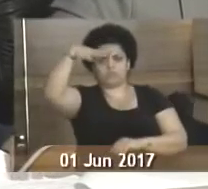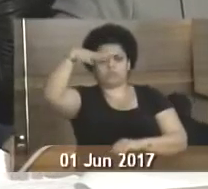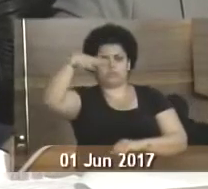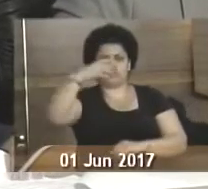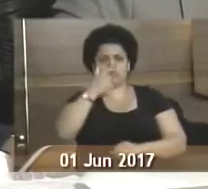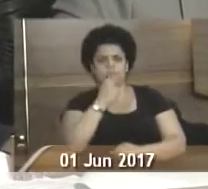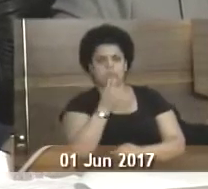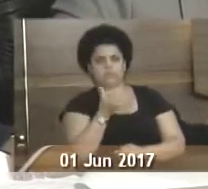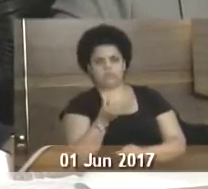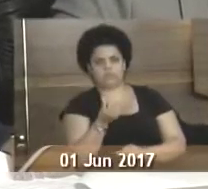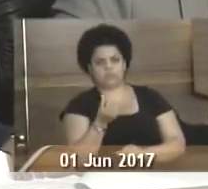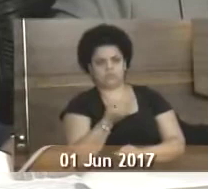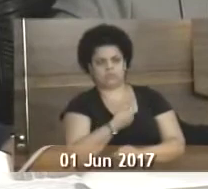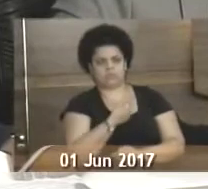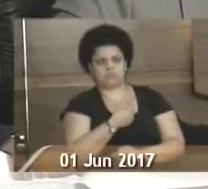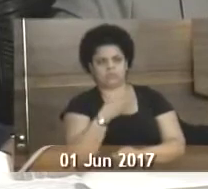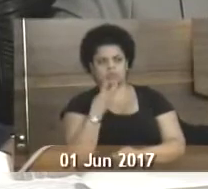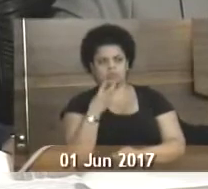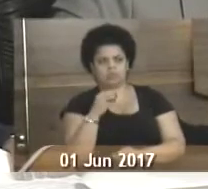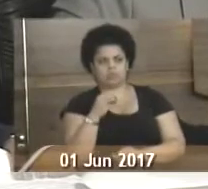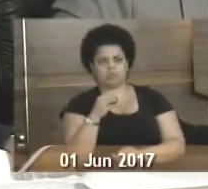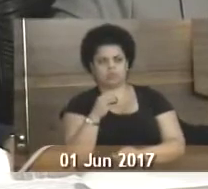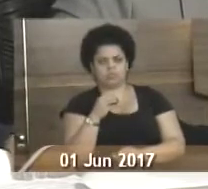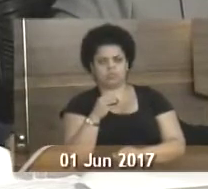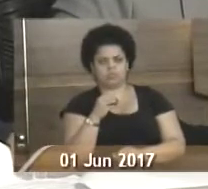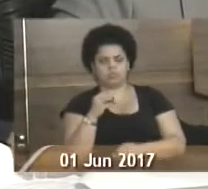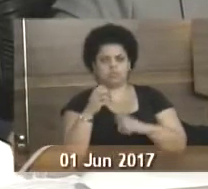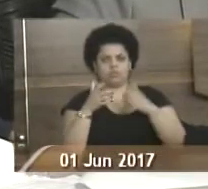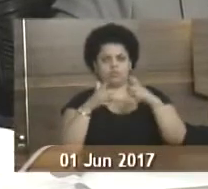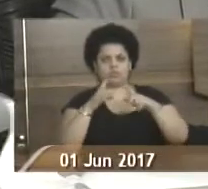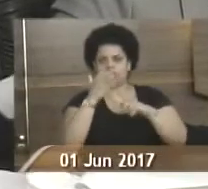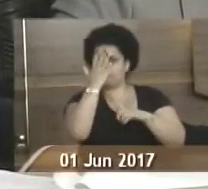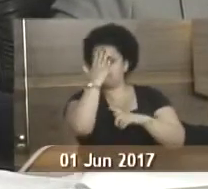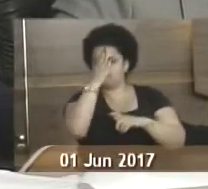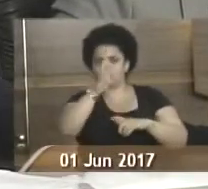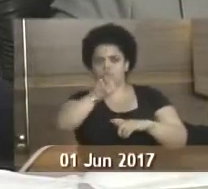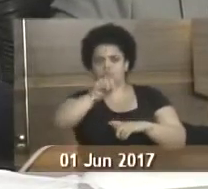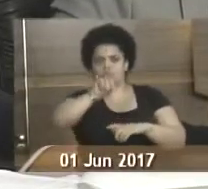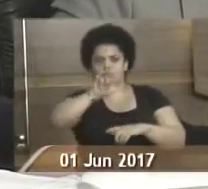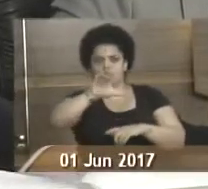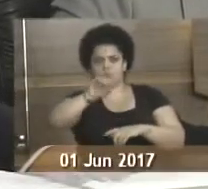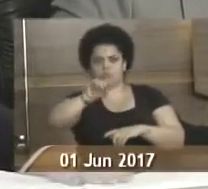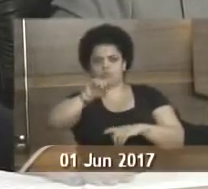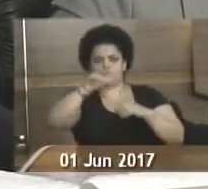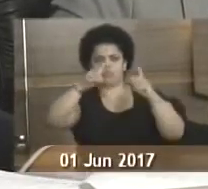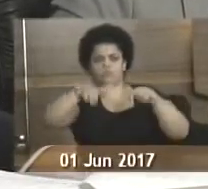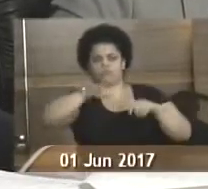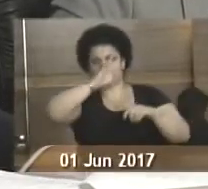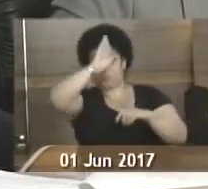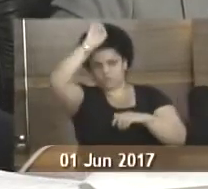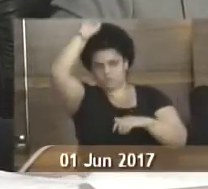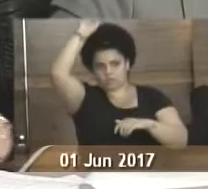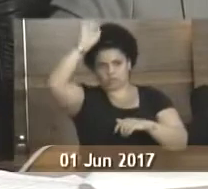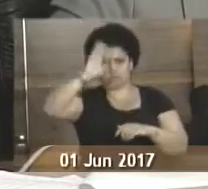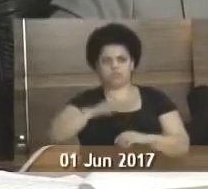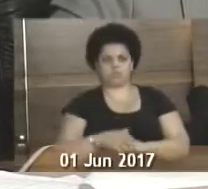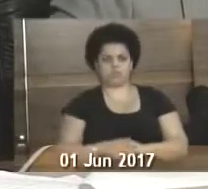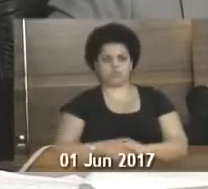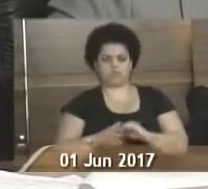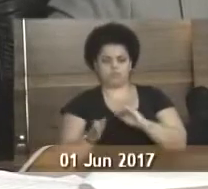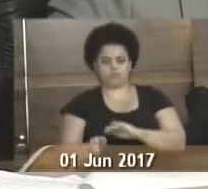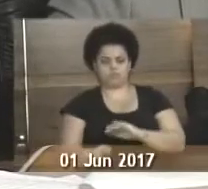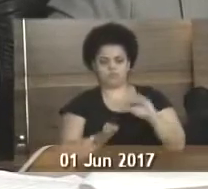76.030, na Rua José Elias Raba, em frente ao Baiaco Construções, no bairro Balneário. Camu,